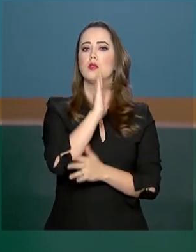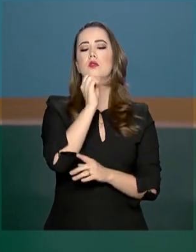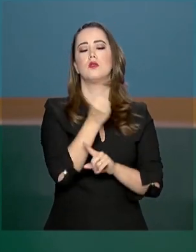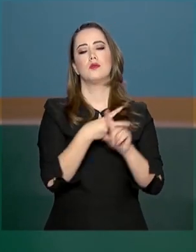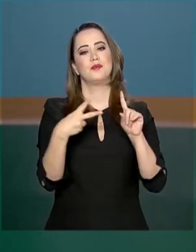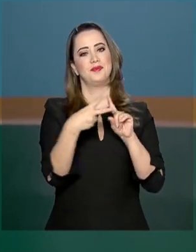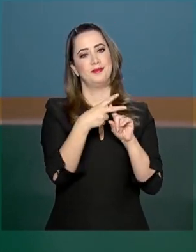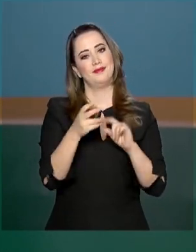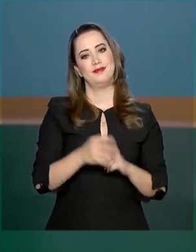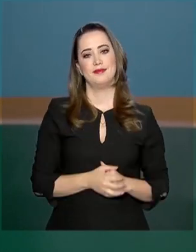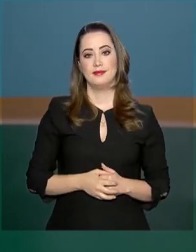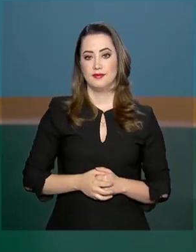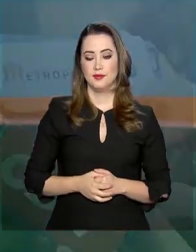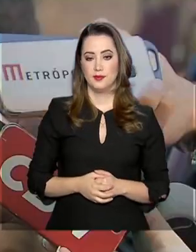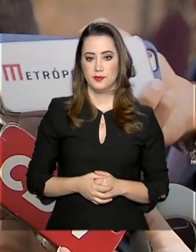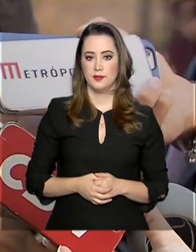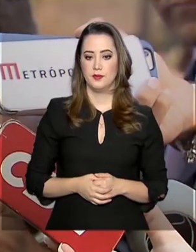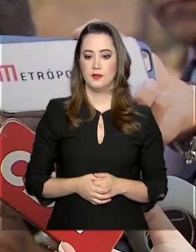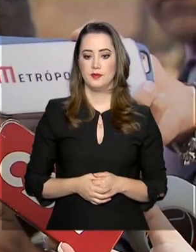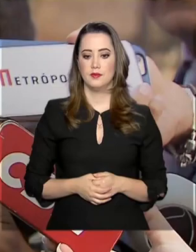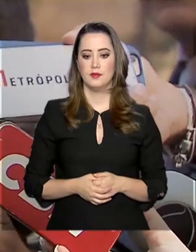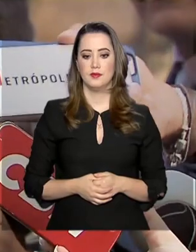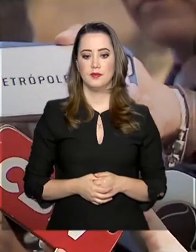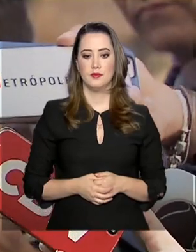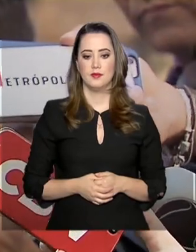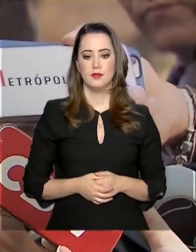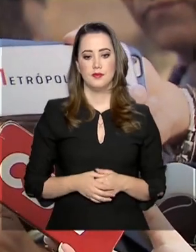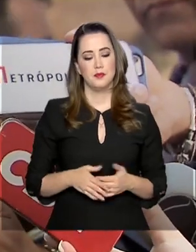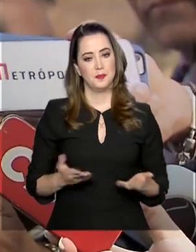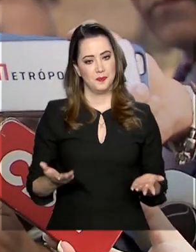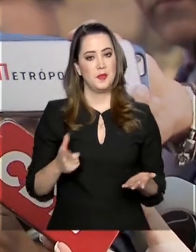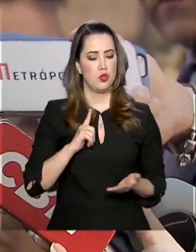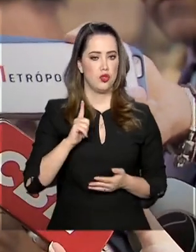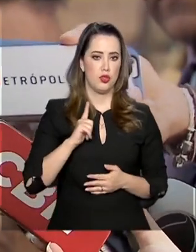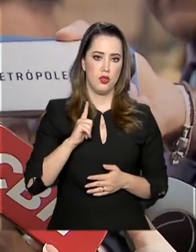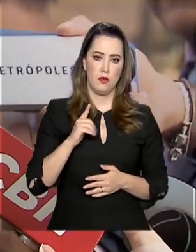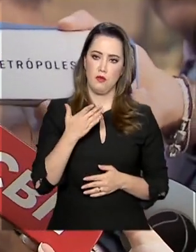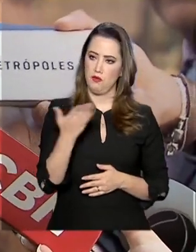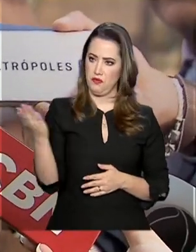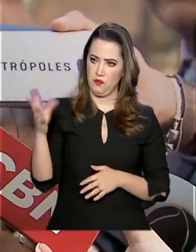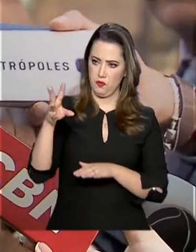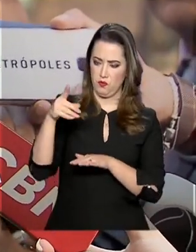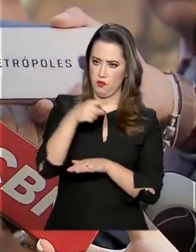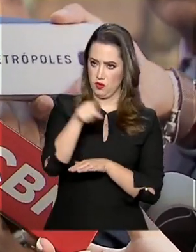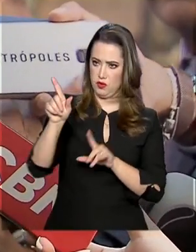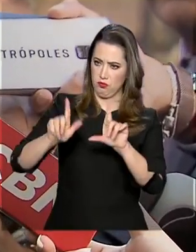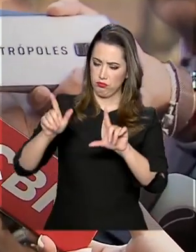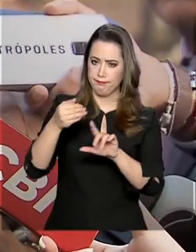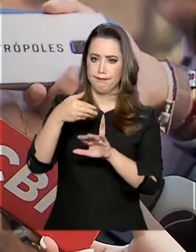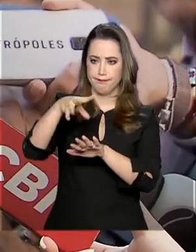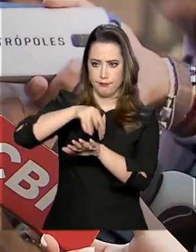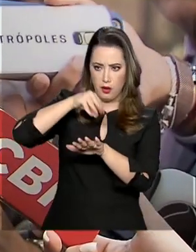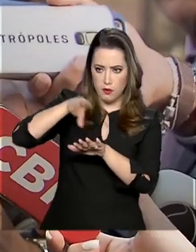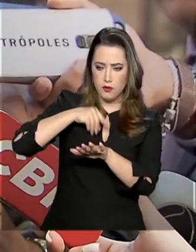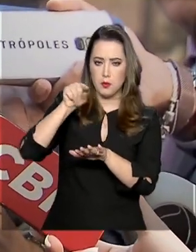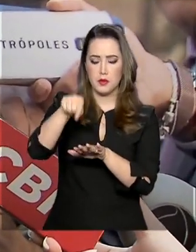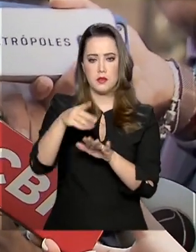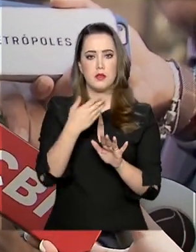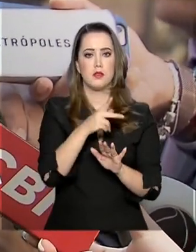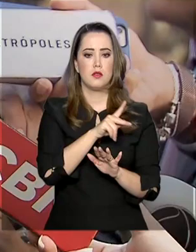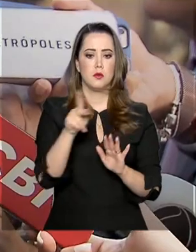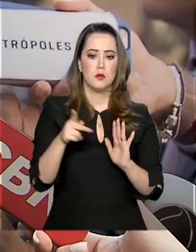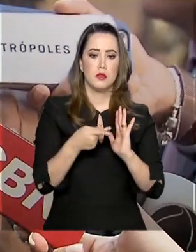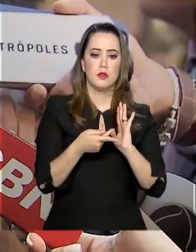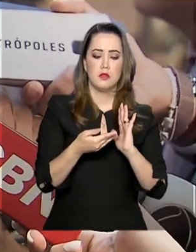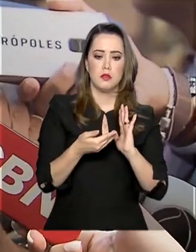aprovação da nova Previdência. Segundo informações de vocês mesmo, Rodrigo Maia, é o nosso